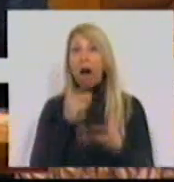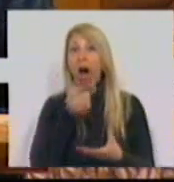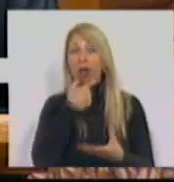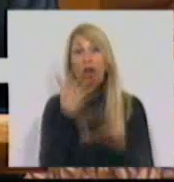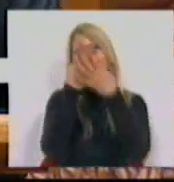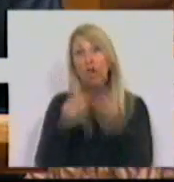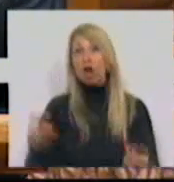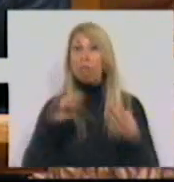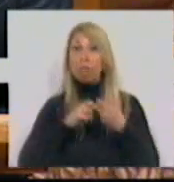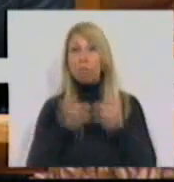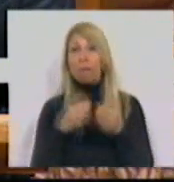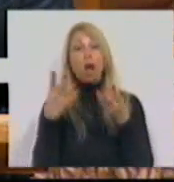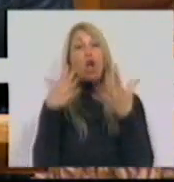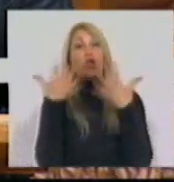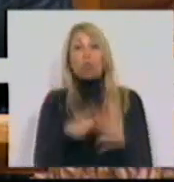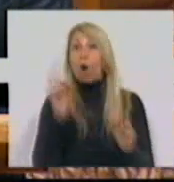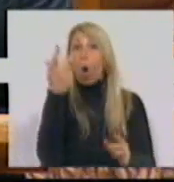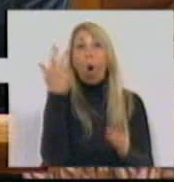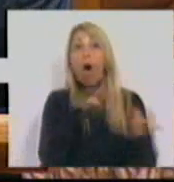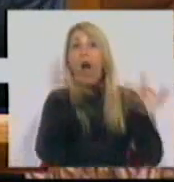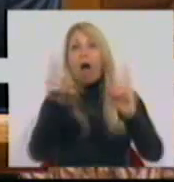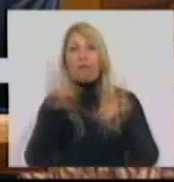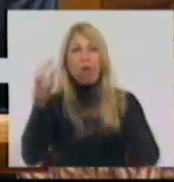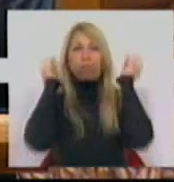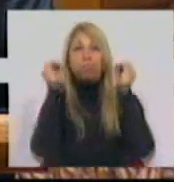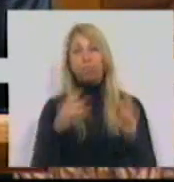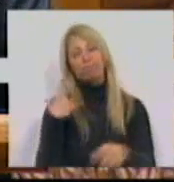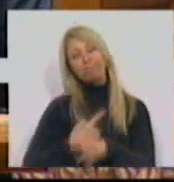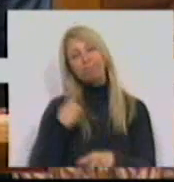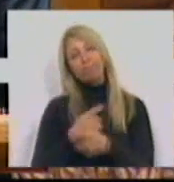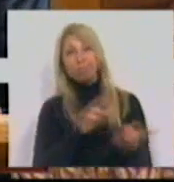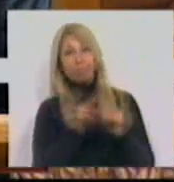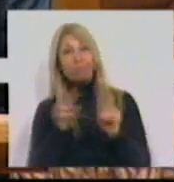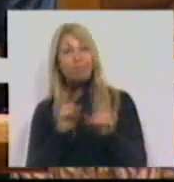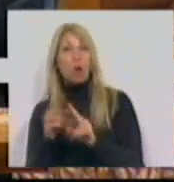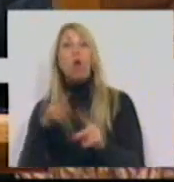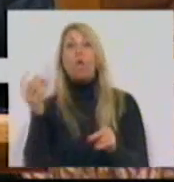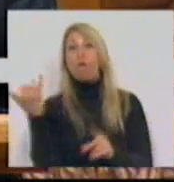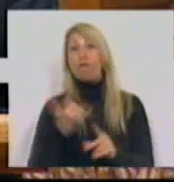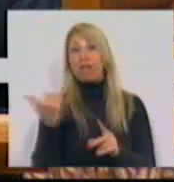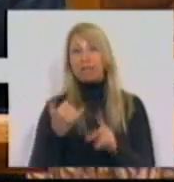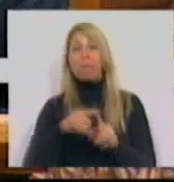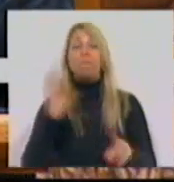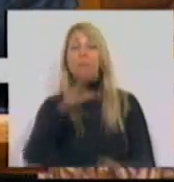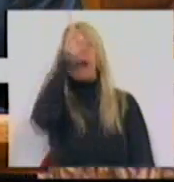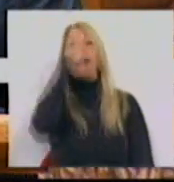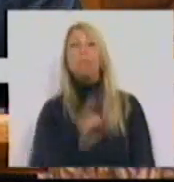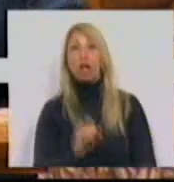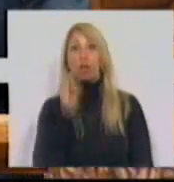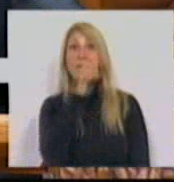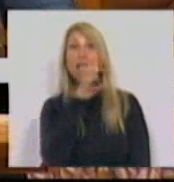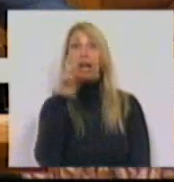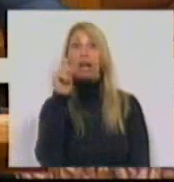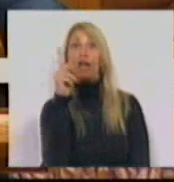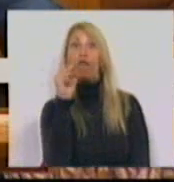qualquer reforma. E até o guião da reforma do Estado, prometido pelo vice-primeiro-ministro irrevogável, ele próprio desapareceu. O primeiro-ministro